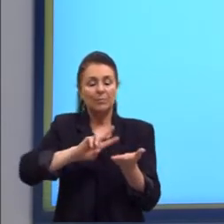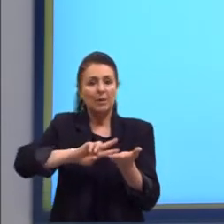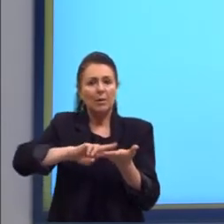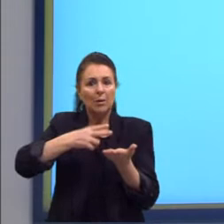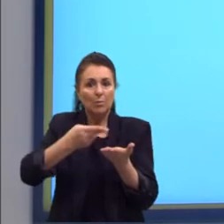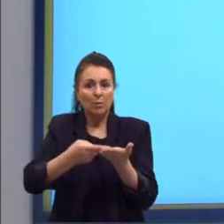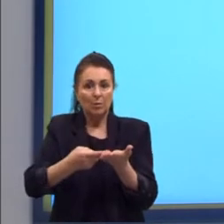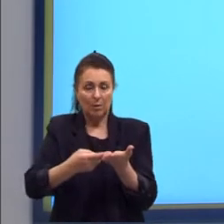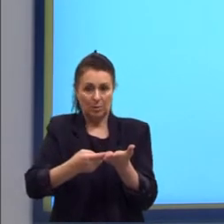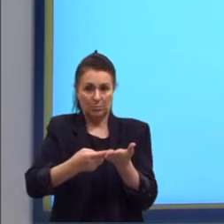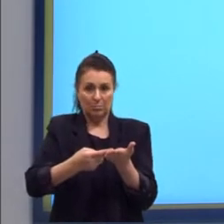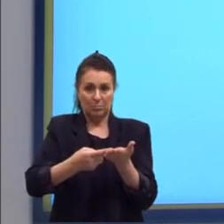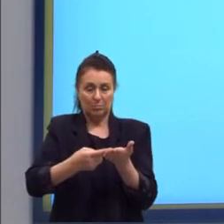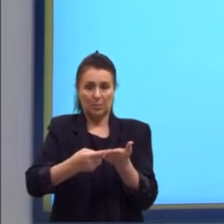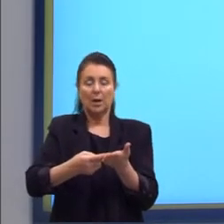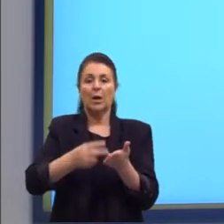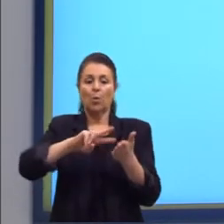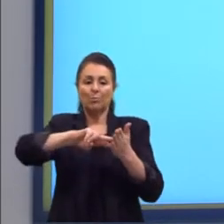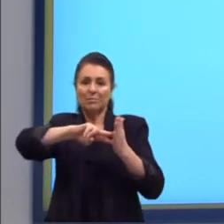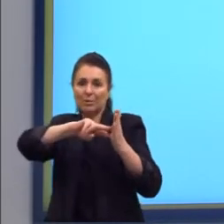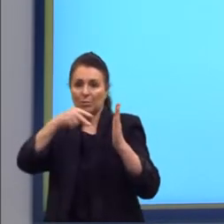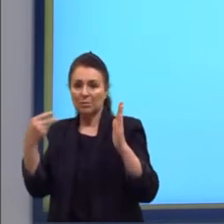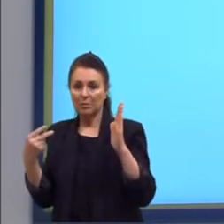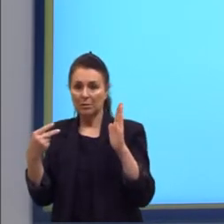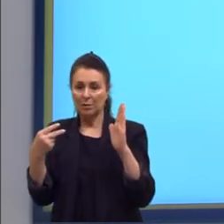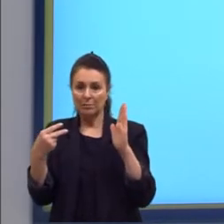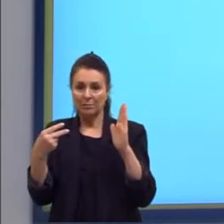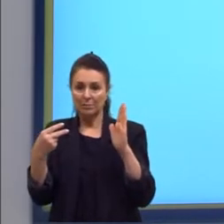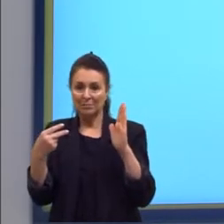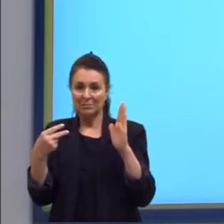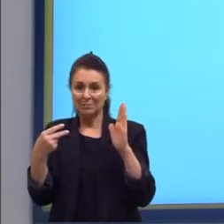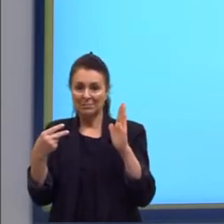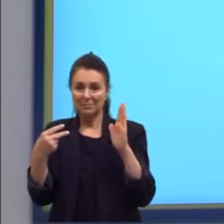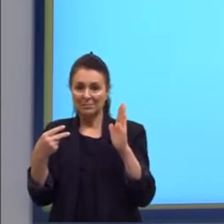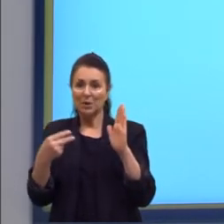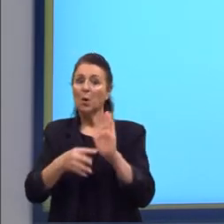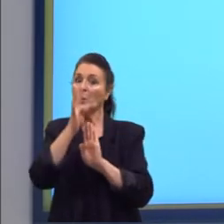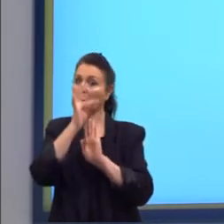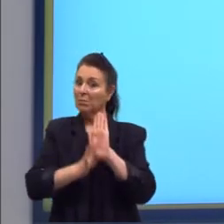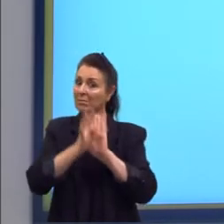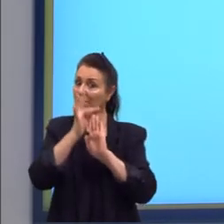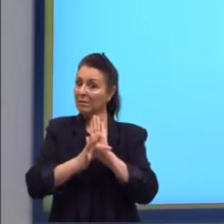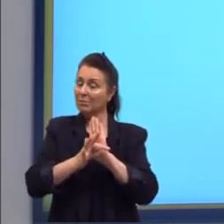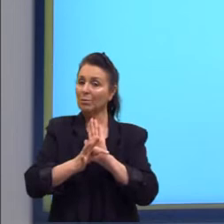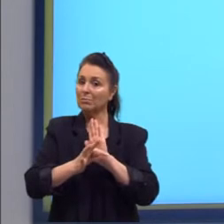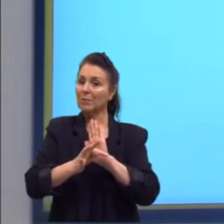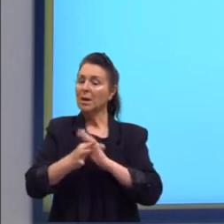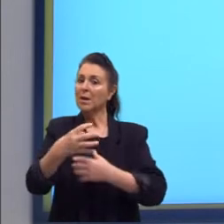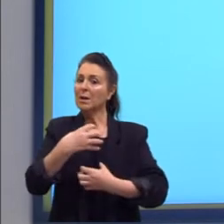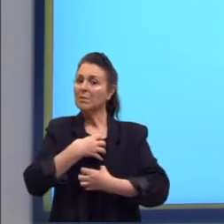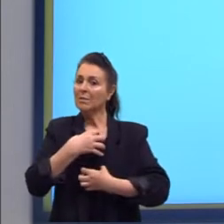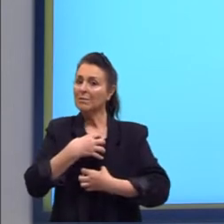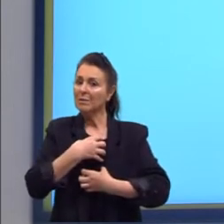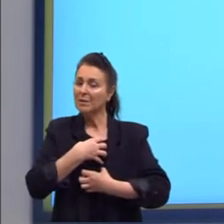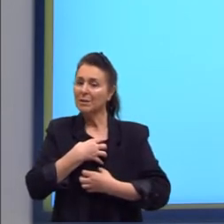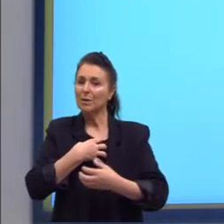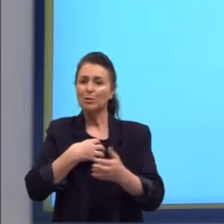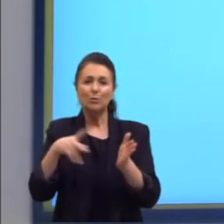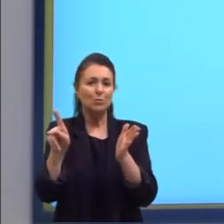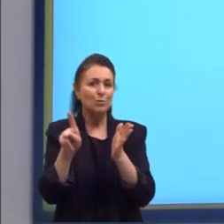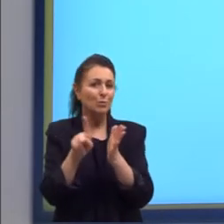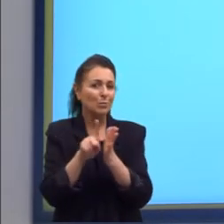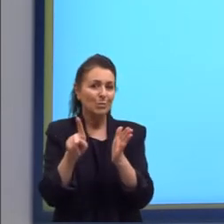um texto, para isso acontecer, é preciso interpretar e reescrevê-lo da maneira mais próxima ao que